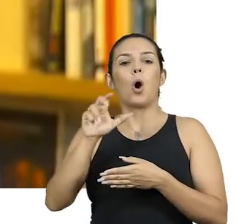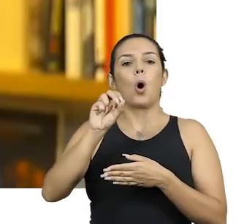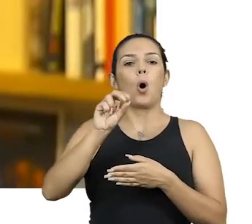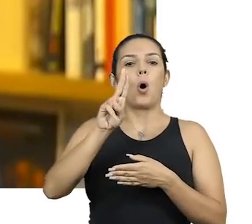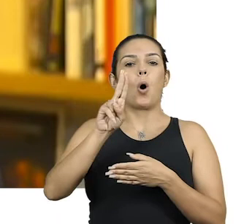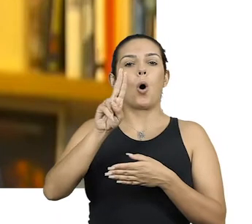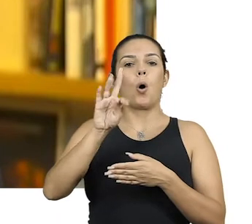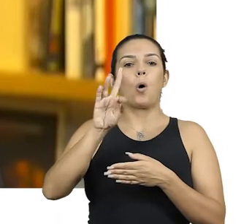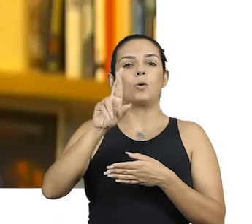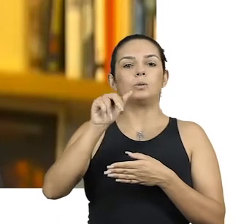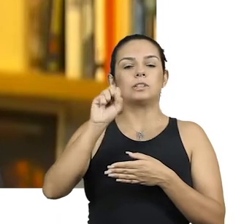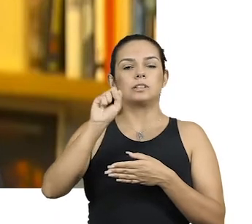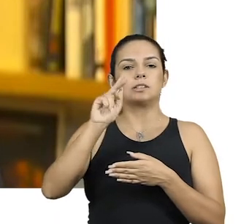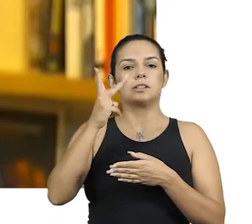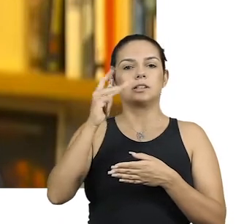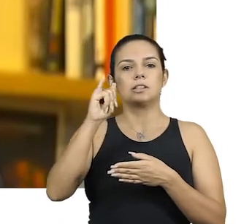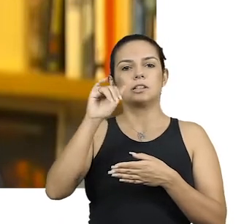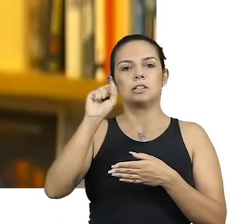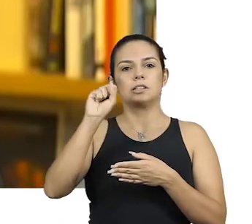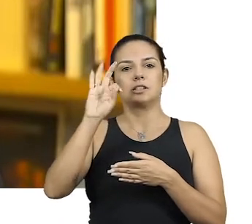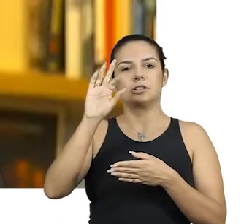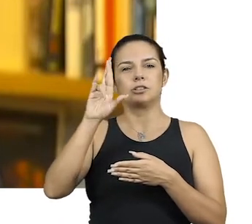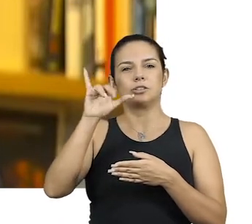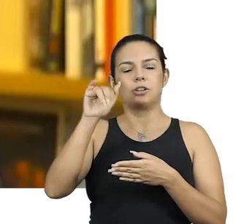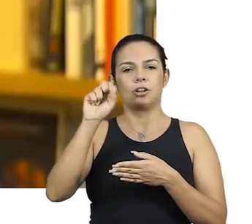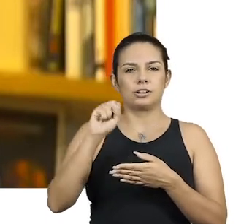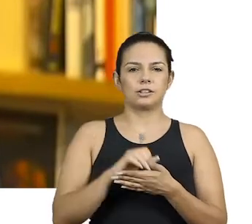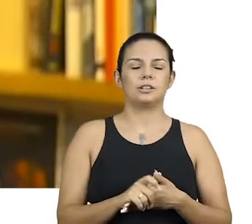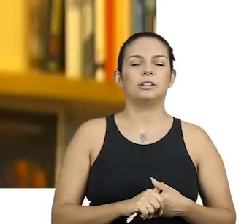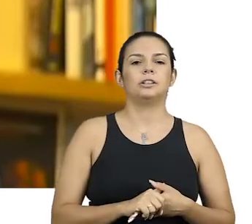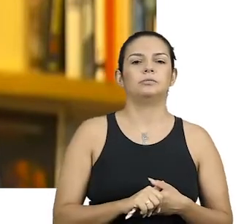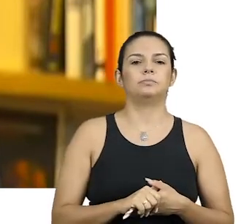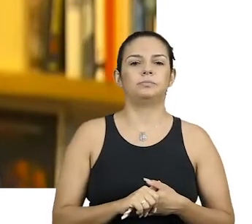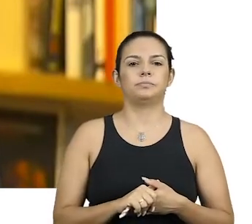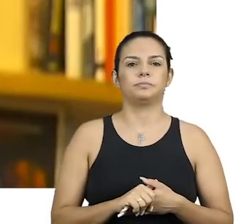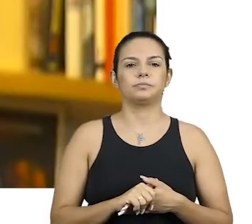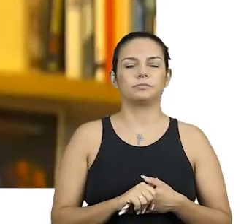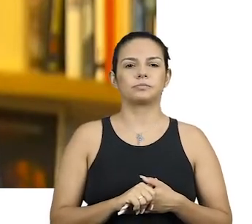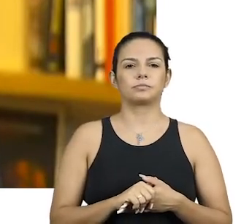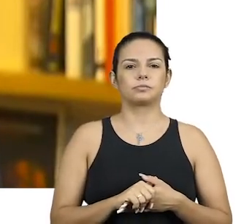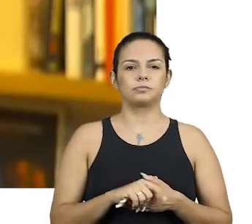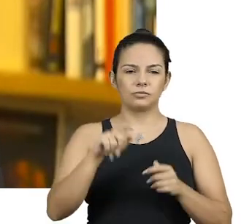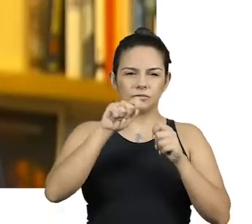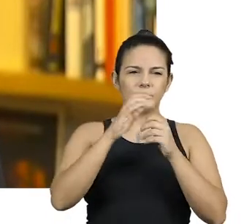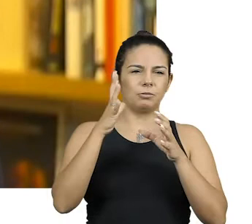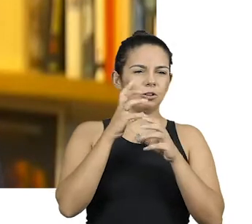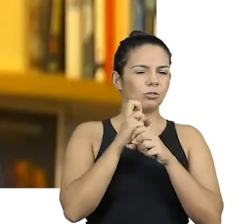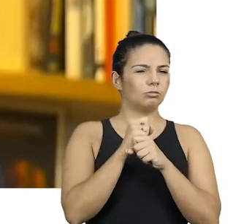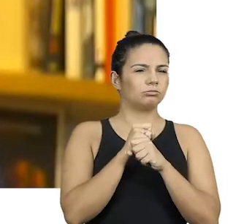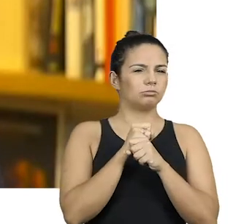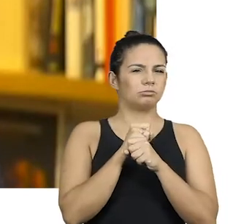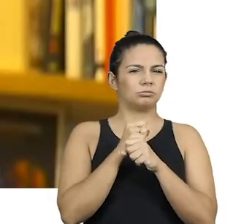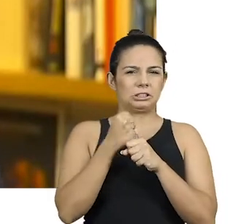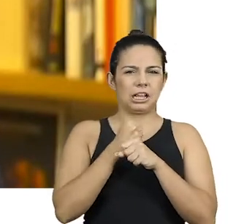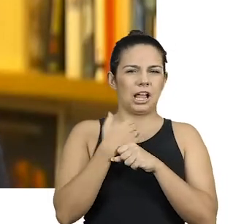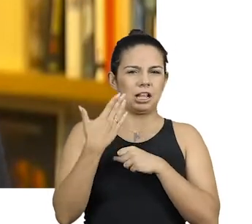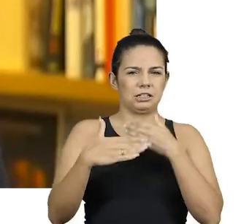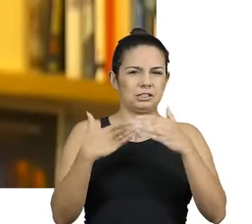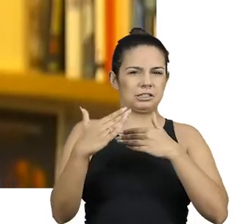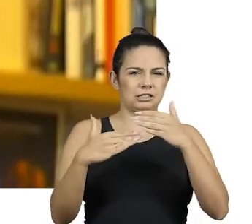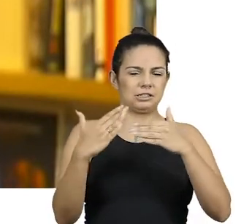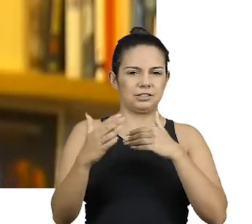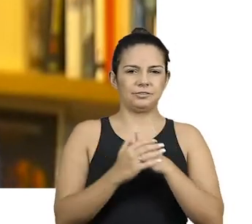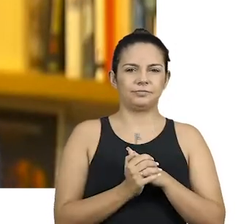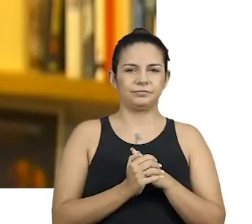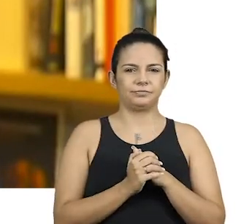me orgulho muito, tenho muito carinho. Lá se vão... Você faz as contas aí, quantos anos faz? É, em